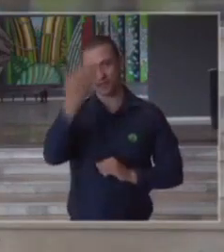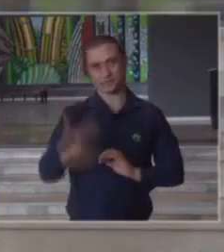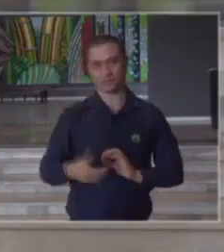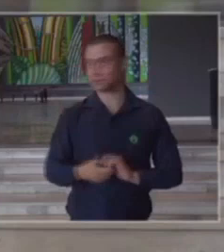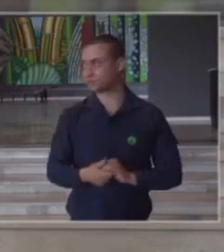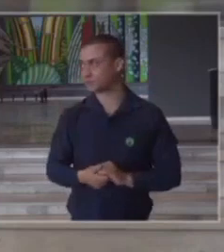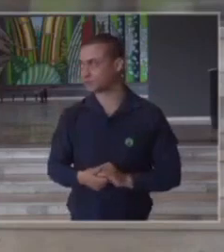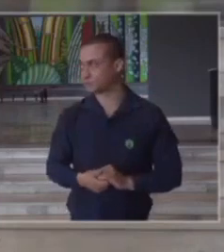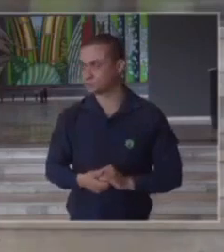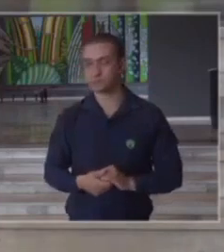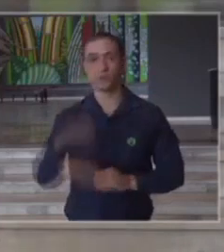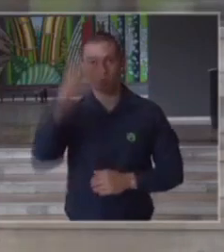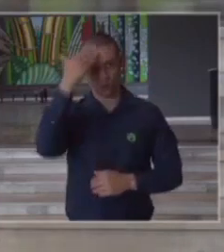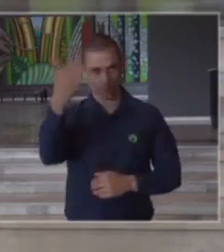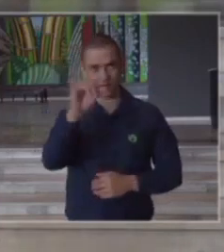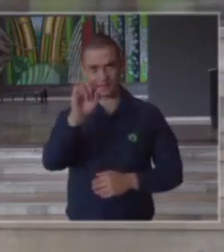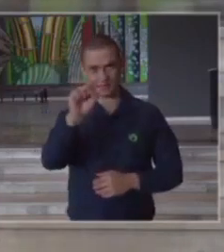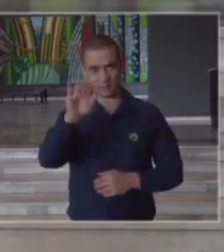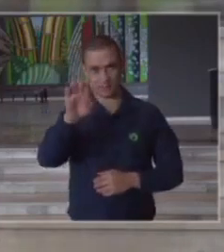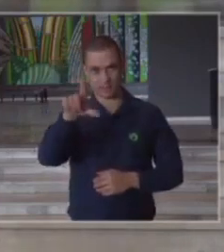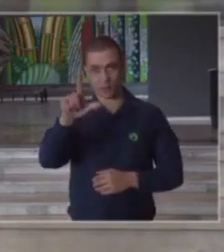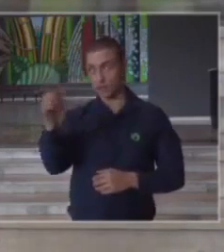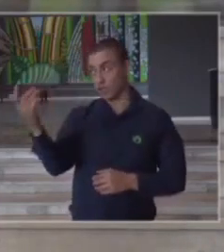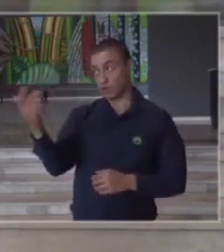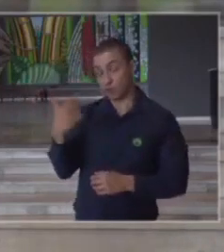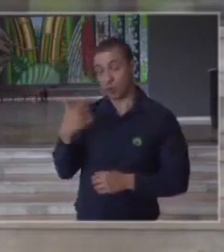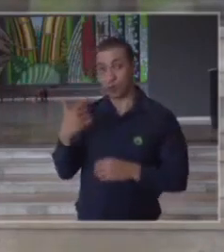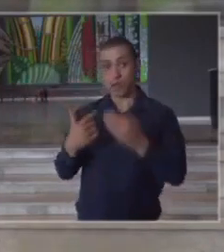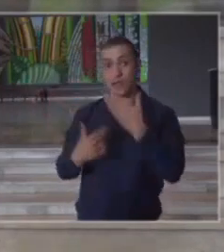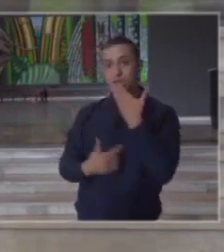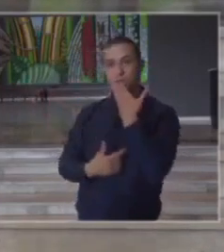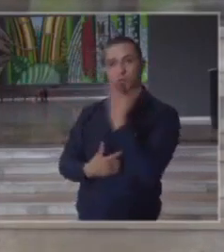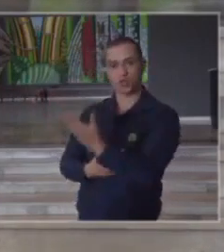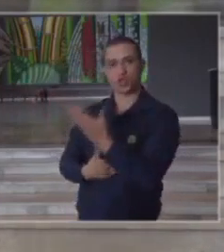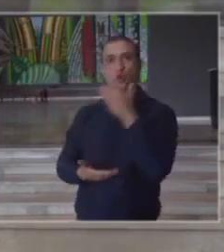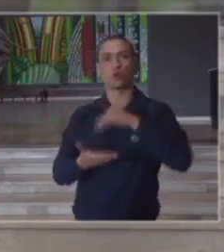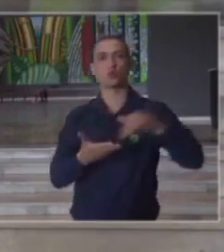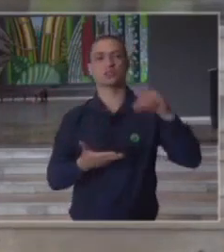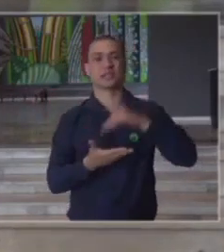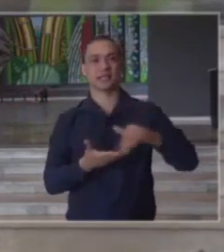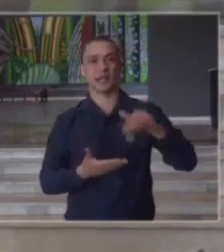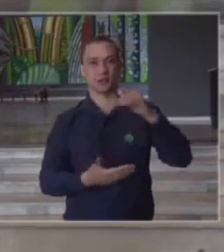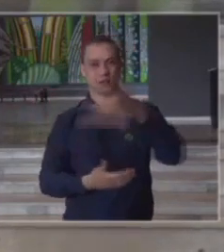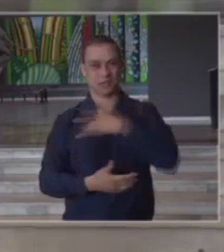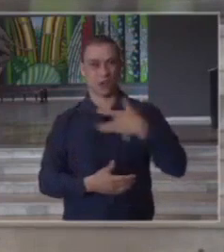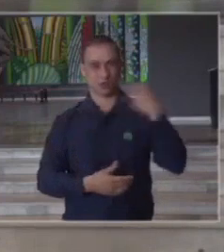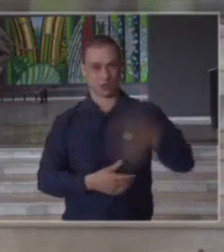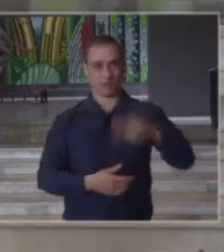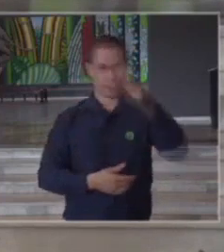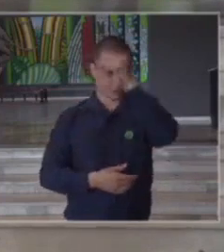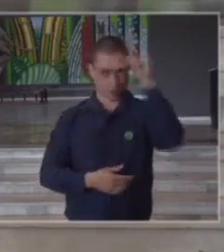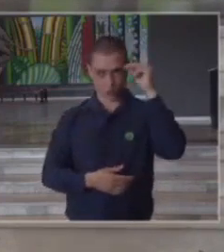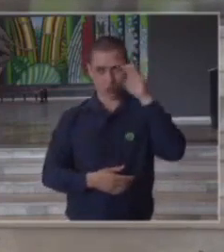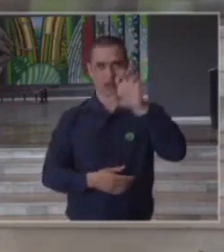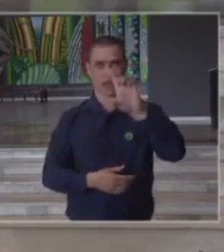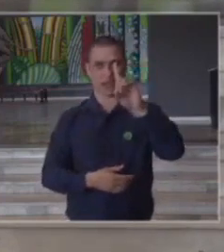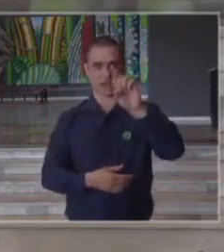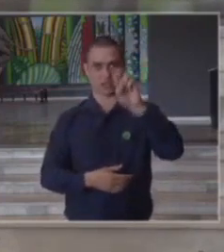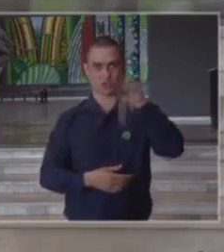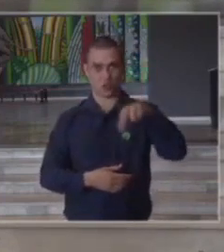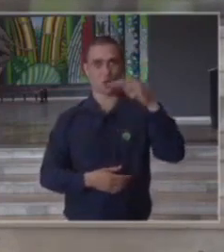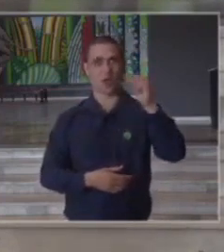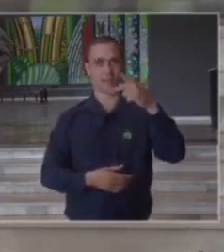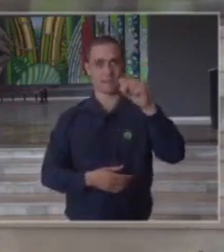obrigada Isabel eu vou tomar a liberdade Bruno de pedir ao secretário de saúde do município de São Paulo Edson Aparecido